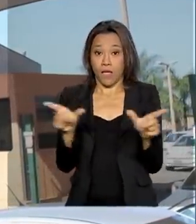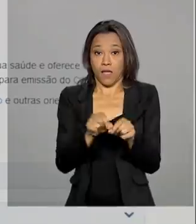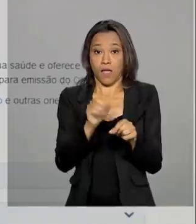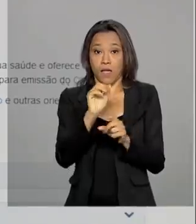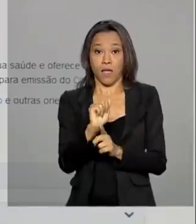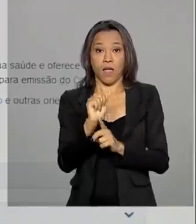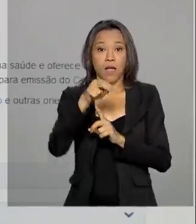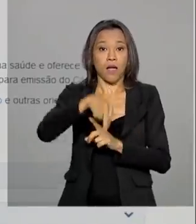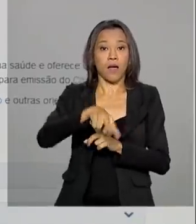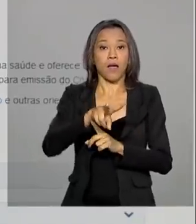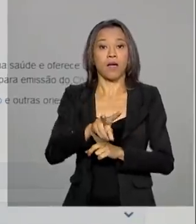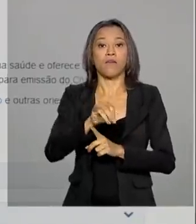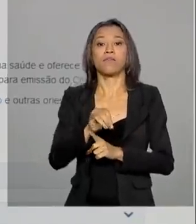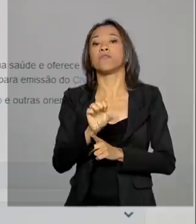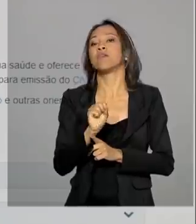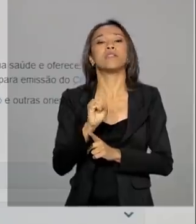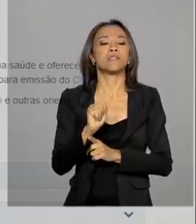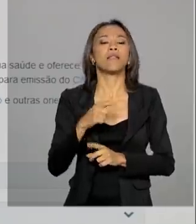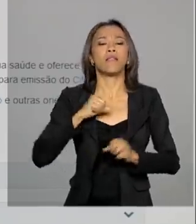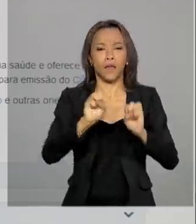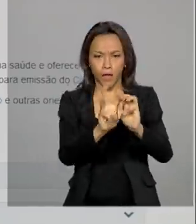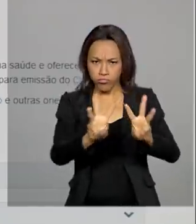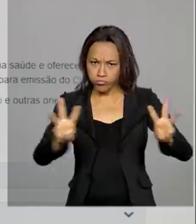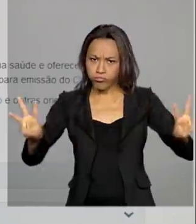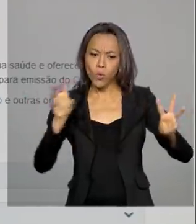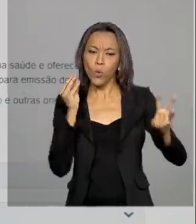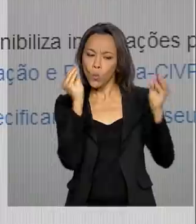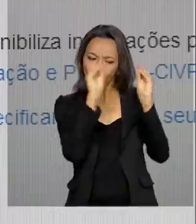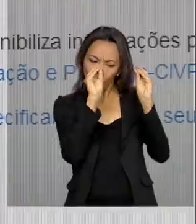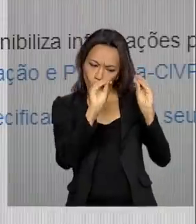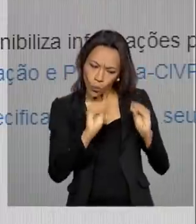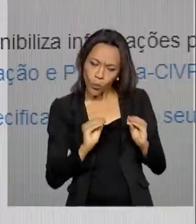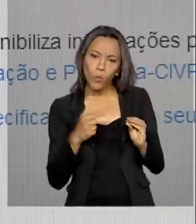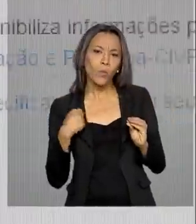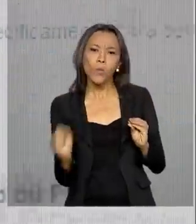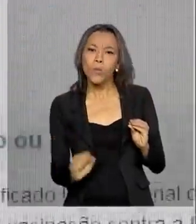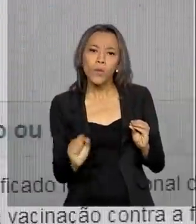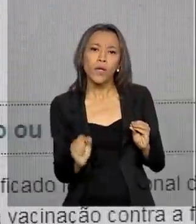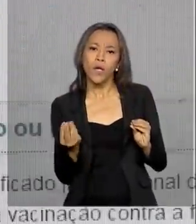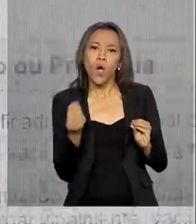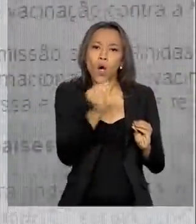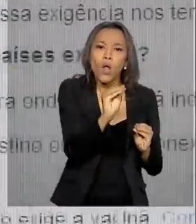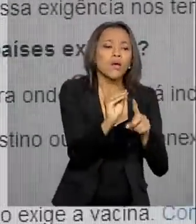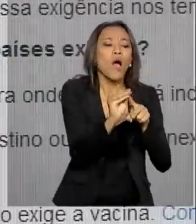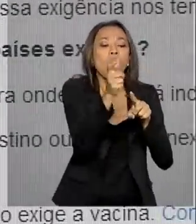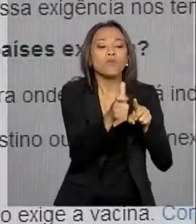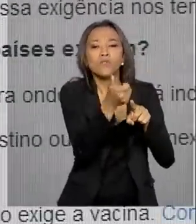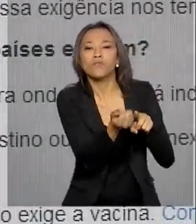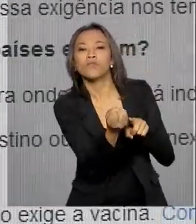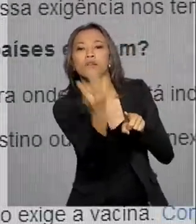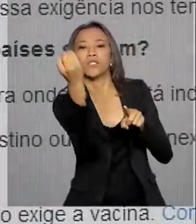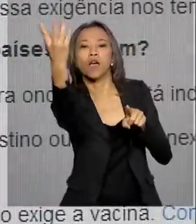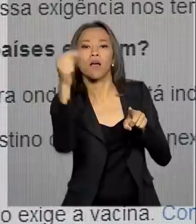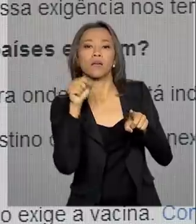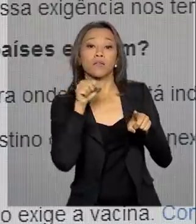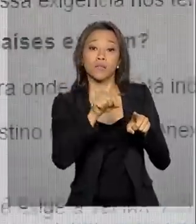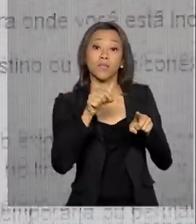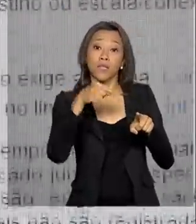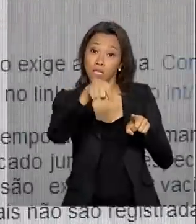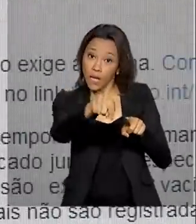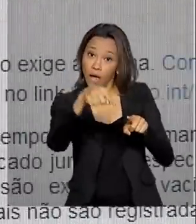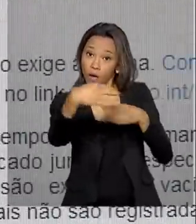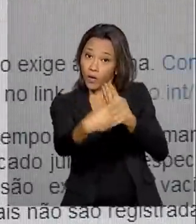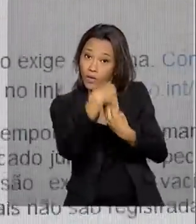Anvisa, disponibiliza uma página na internet onde o viajante informa qual o destino e o sistema apresenta as